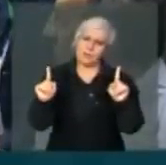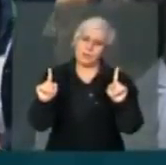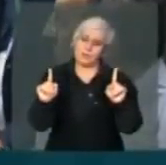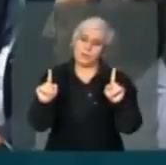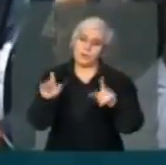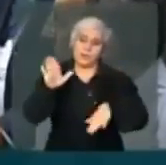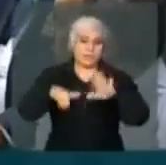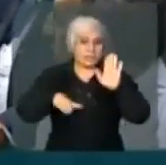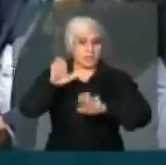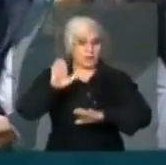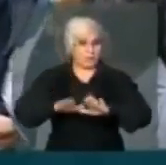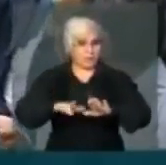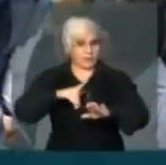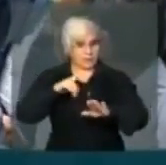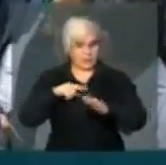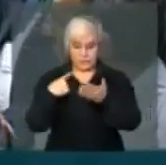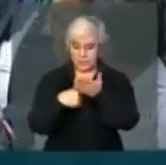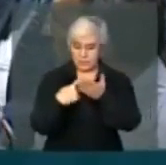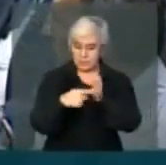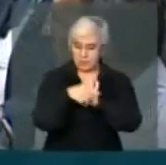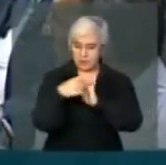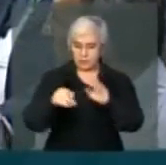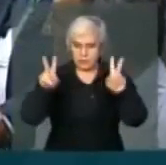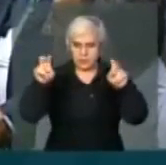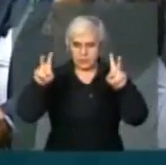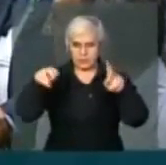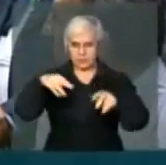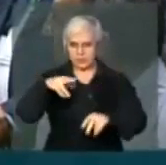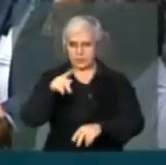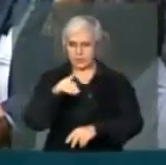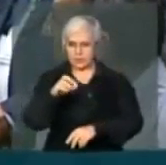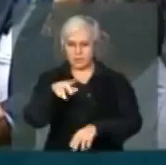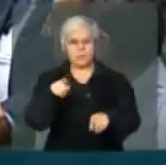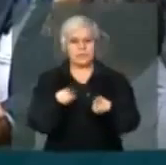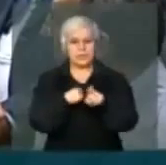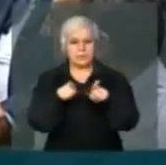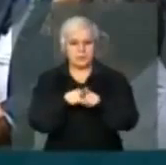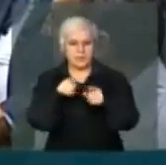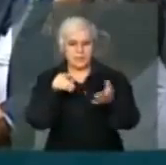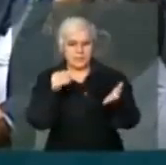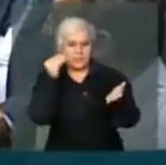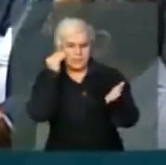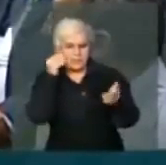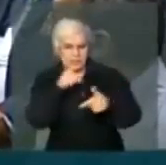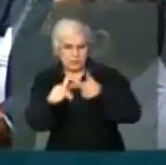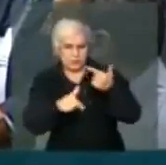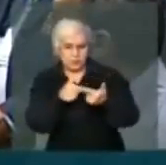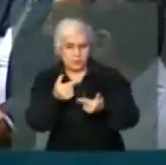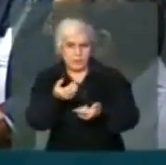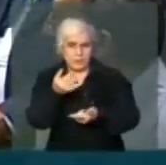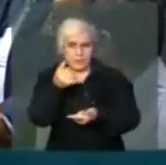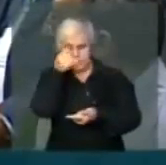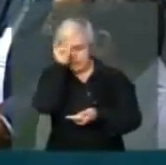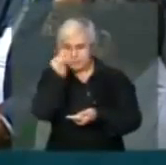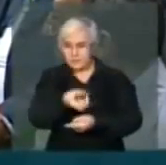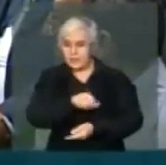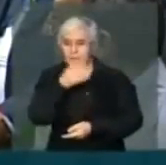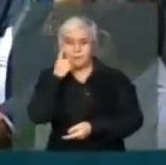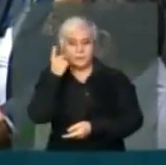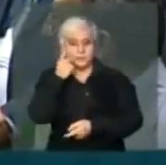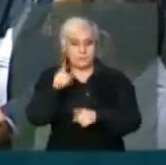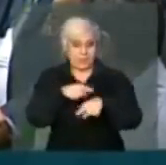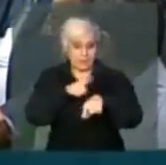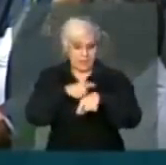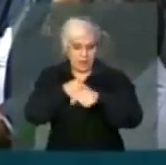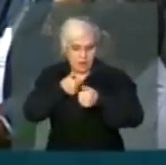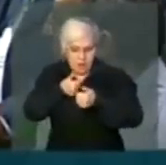quem pautou essa matéria também trabalhou para que não tivesse coro para que a mesma acontecesse mas na hora que